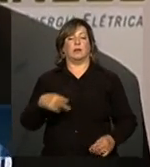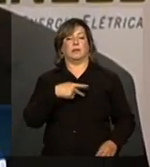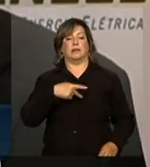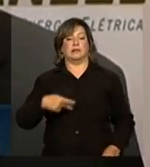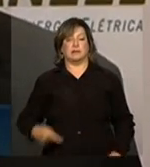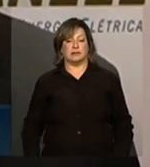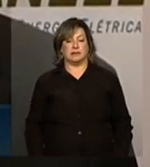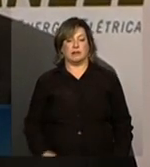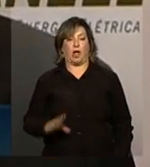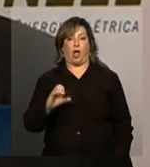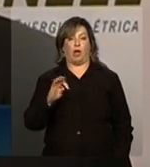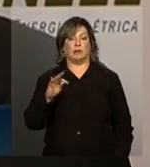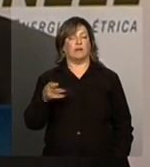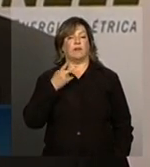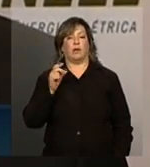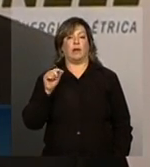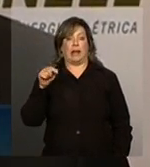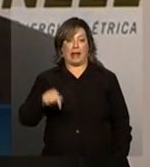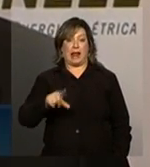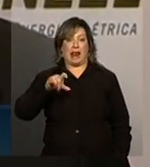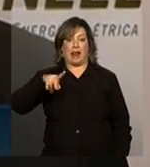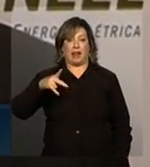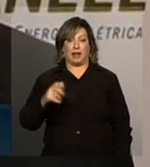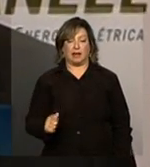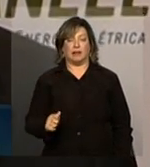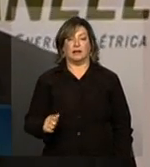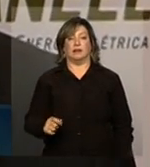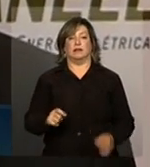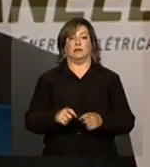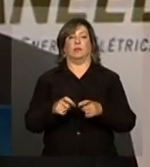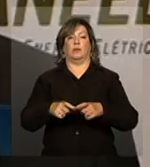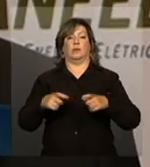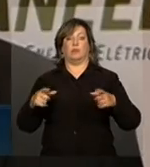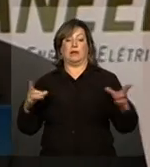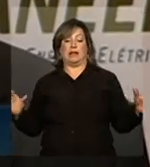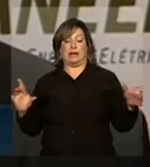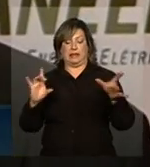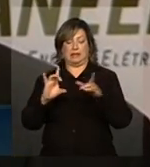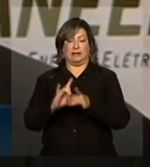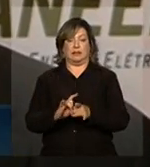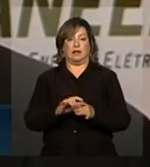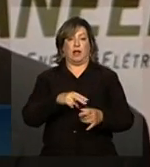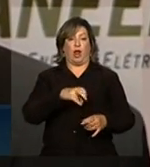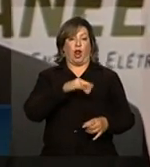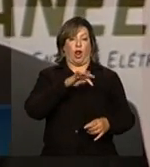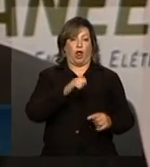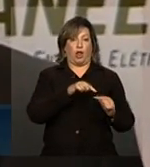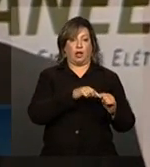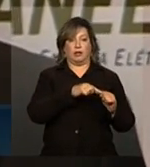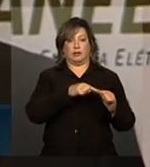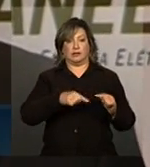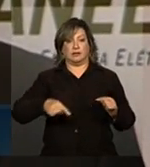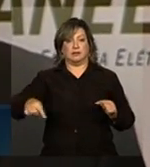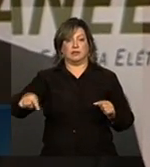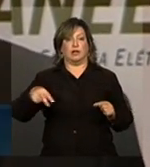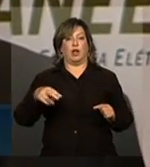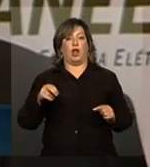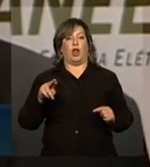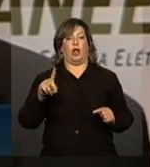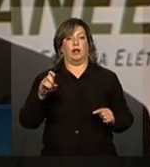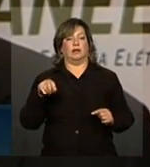colocou. Esta é uma linha de ampliação da interligação norte-nordeste-sul-sudeste.